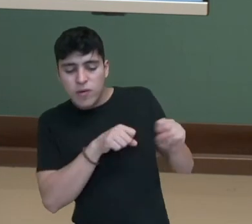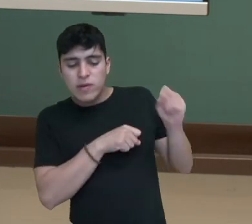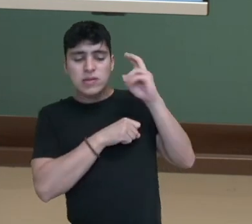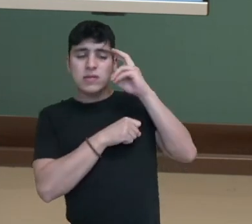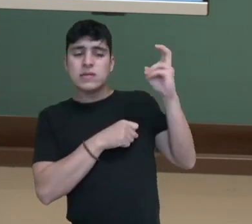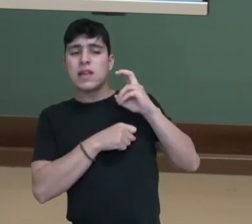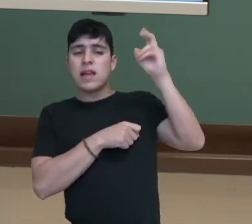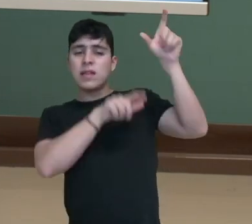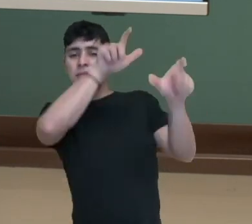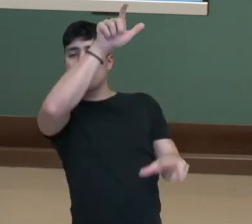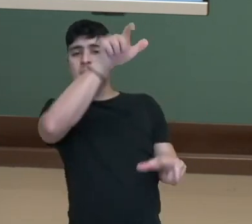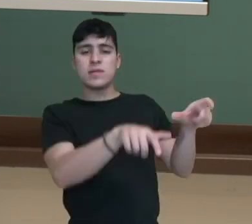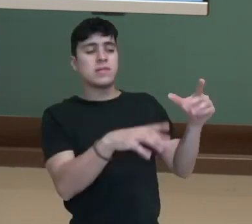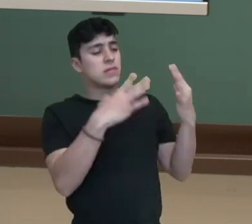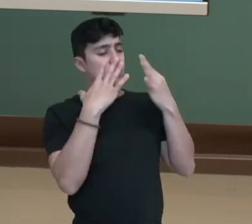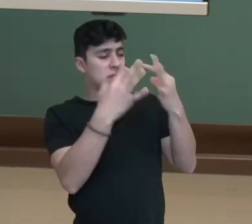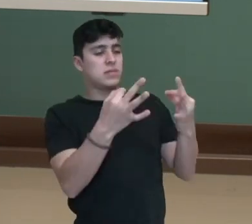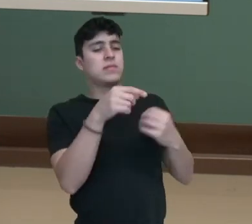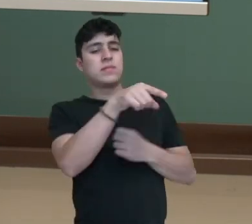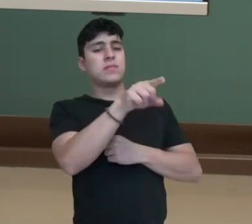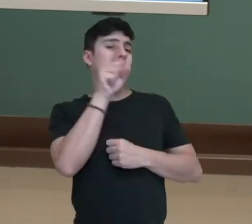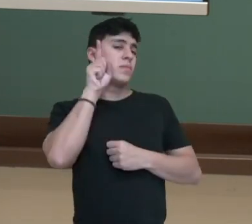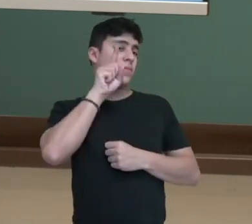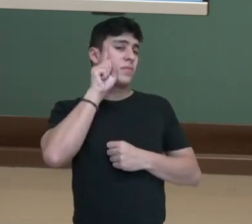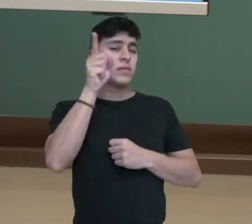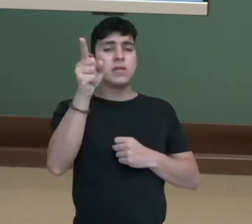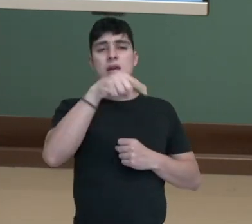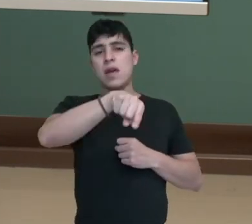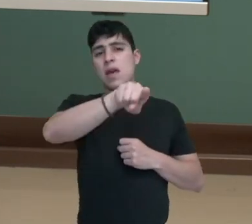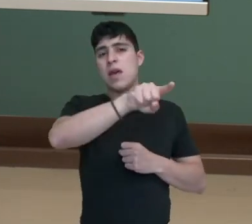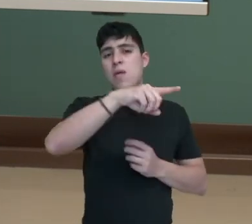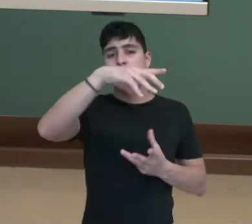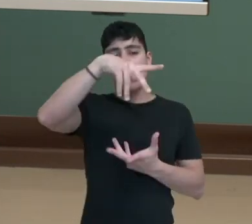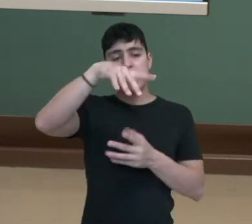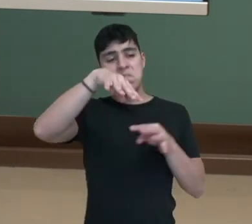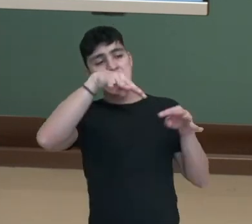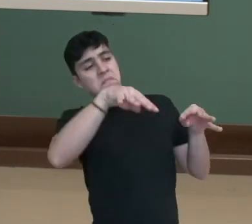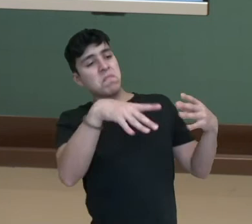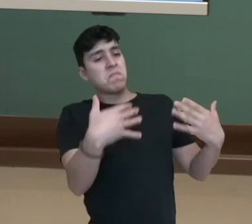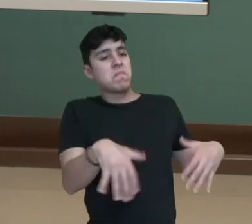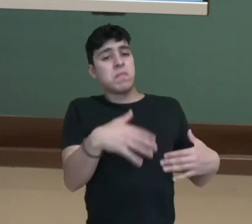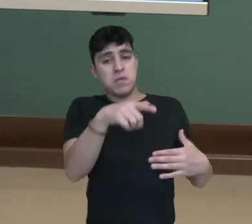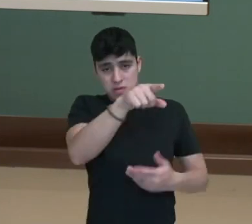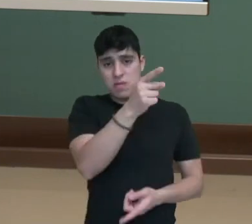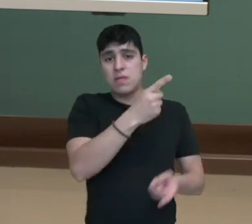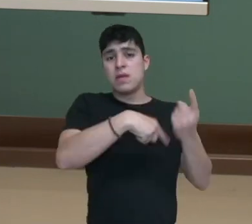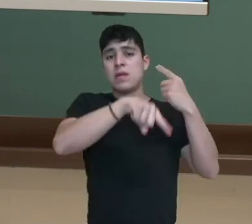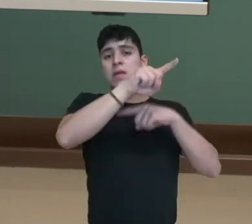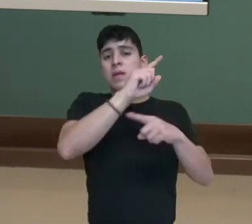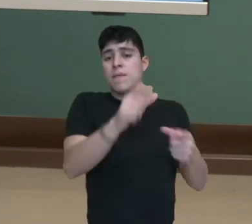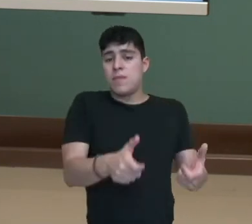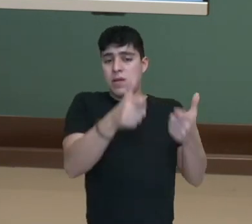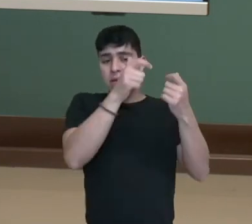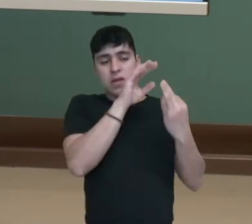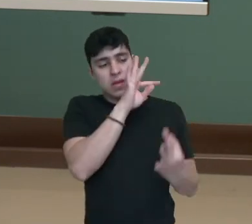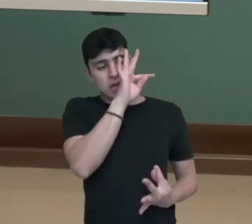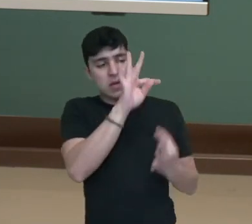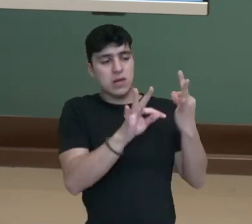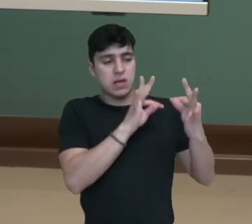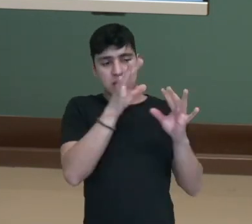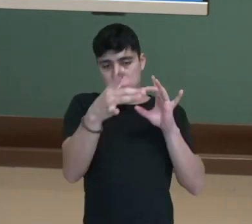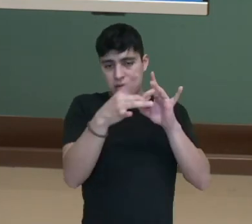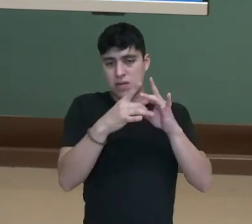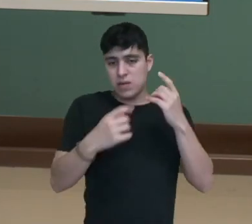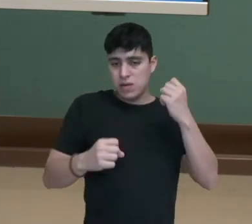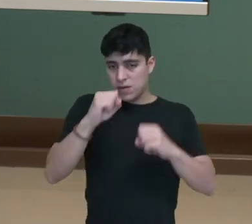destaca os Estados Unidos como sendo um dos grandes cenários mundiais em termos de evolução e aprimoramento tecnológico industrial.